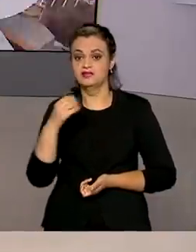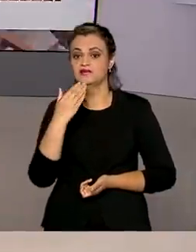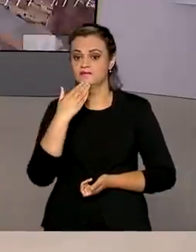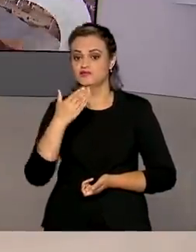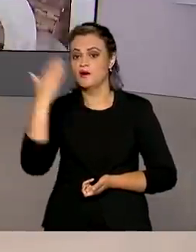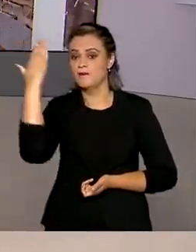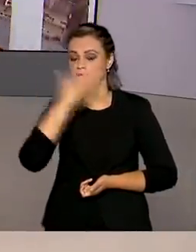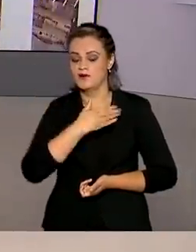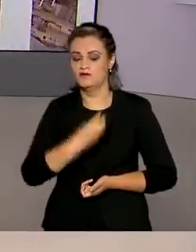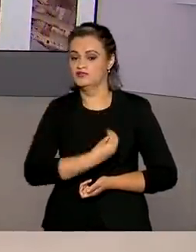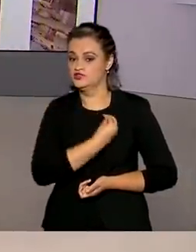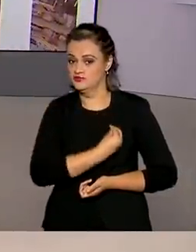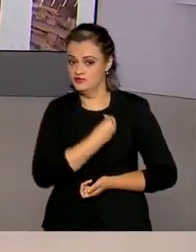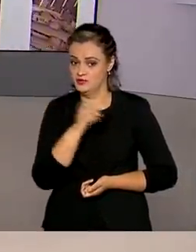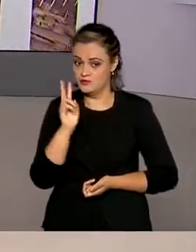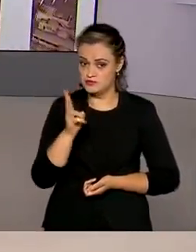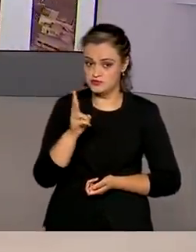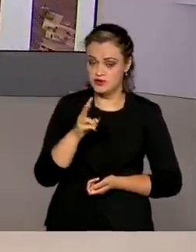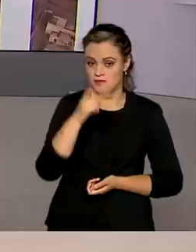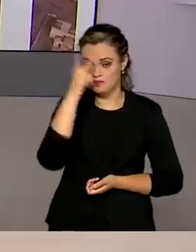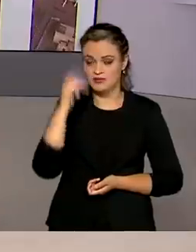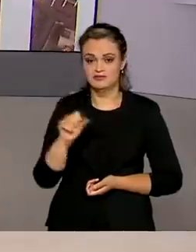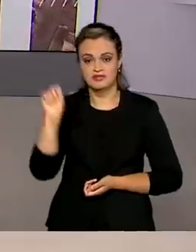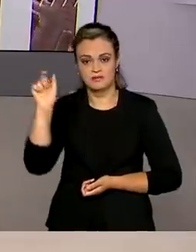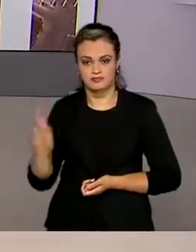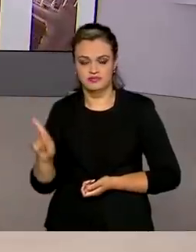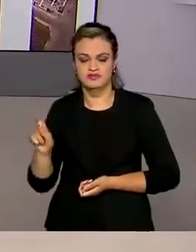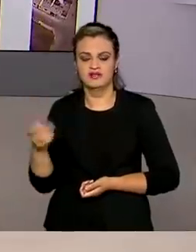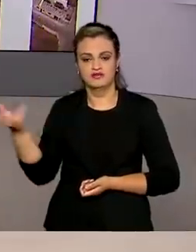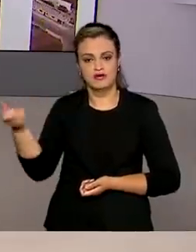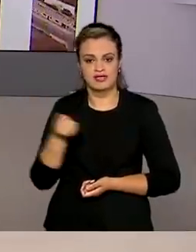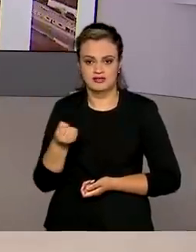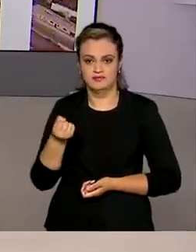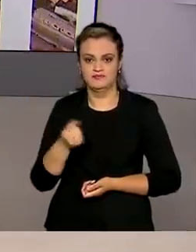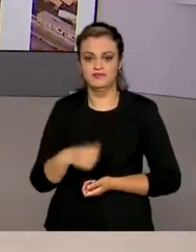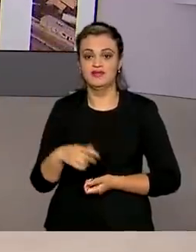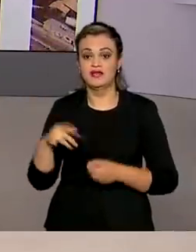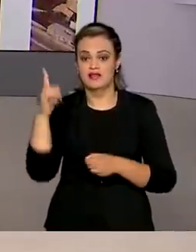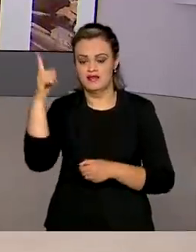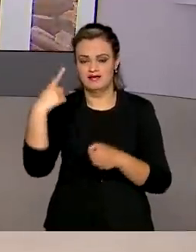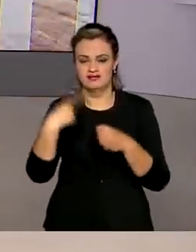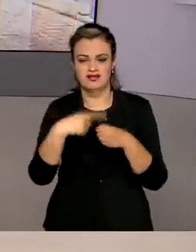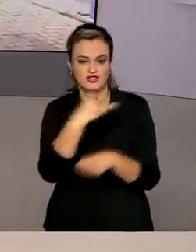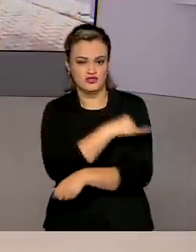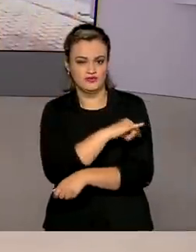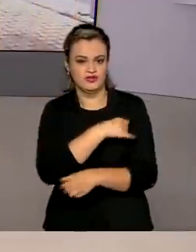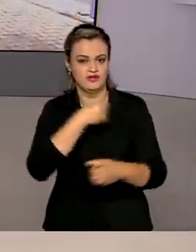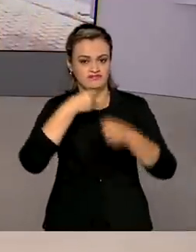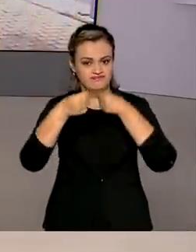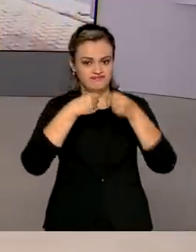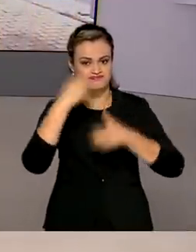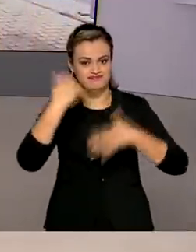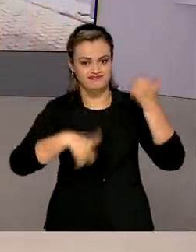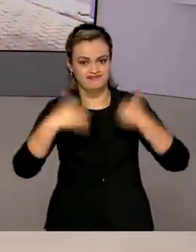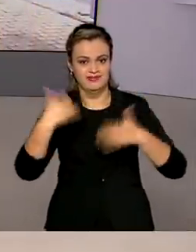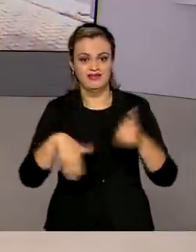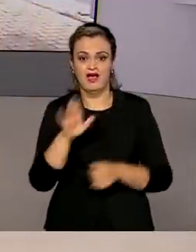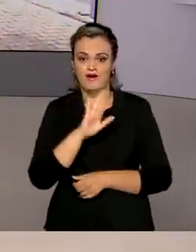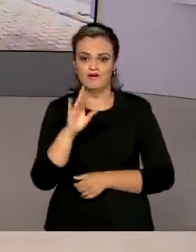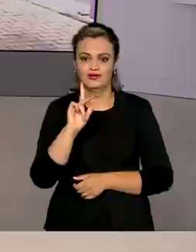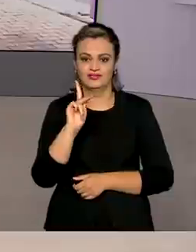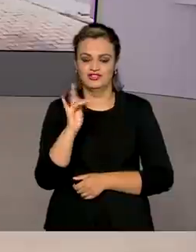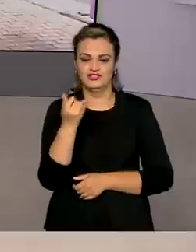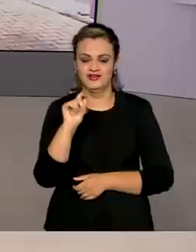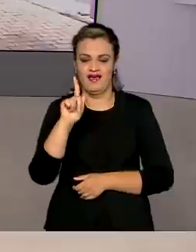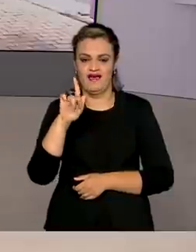retomar a prova de vida para aposentados e pensionistas. Vamos ao Rio de Janeiro conversar com o Tiago Pimenta, ele traz mais informações pra gente.